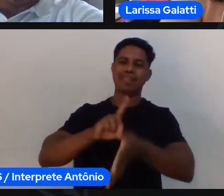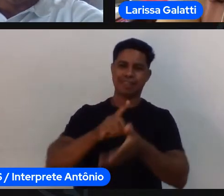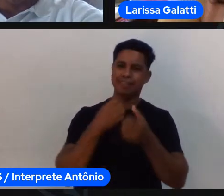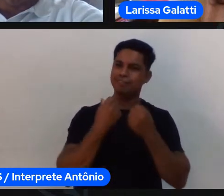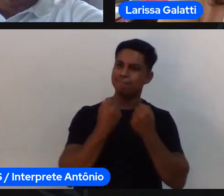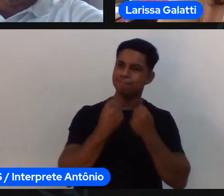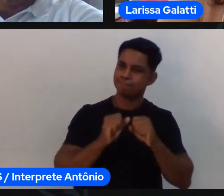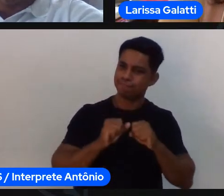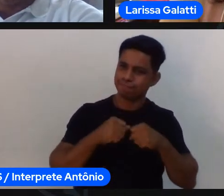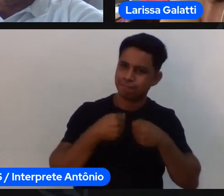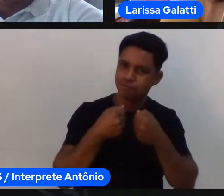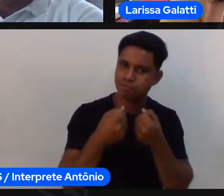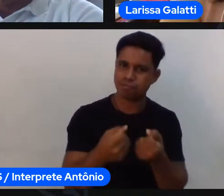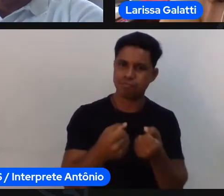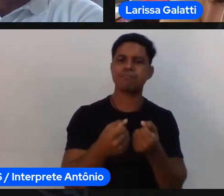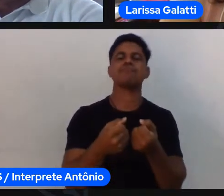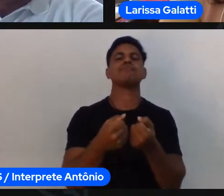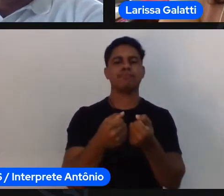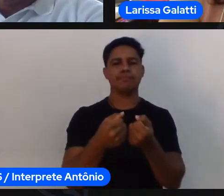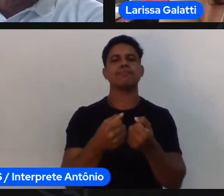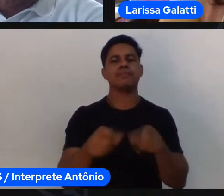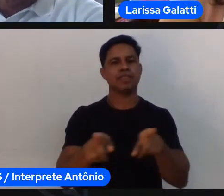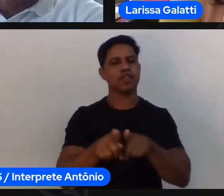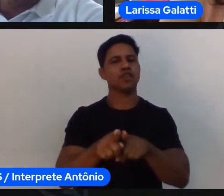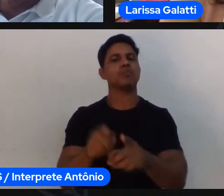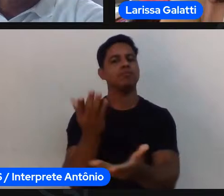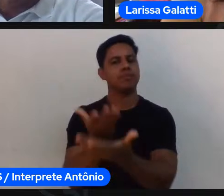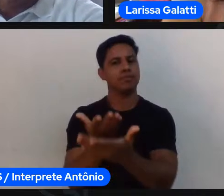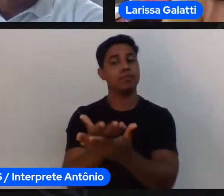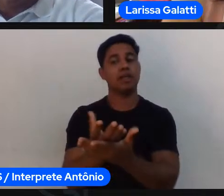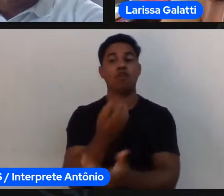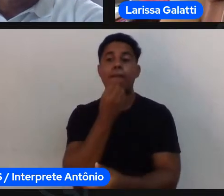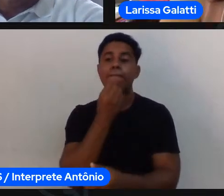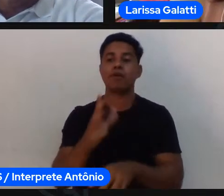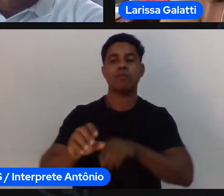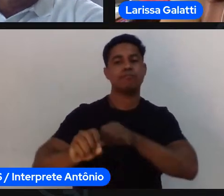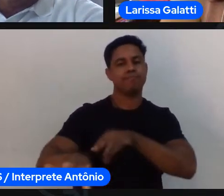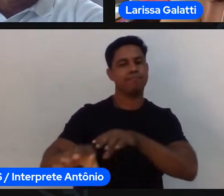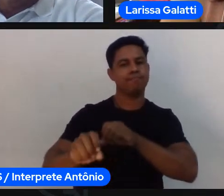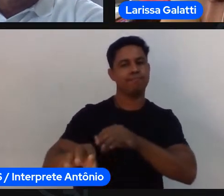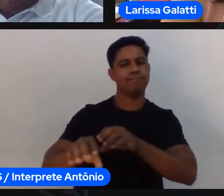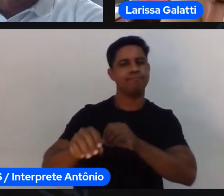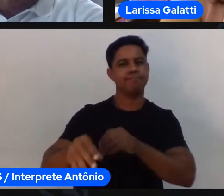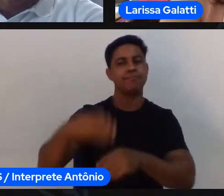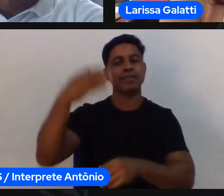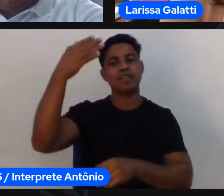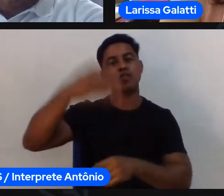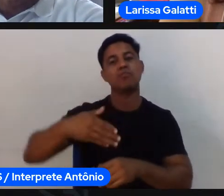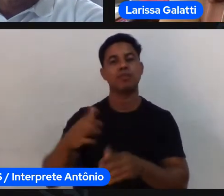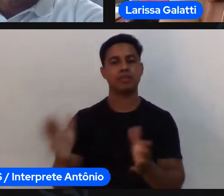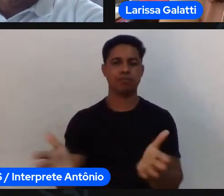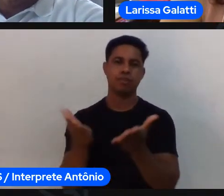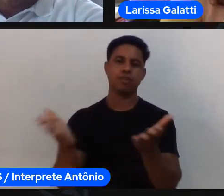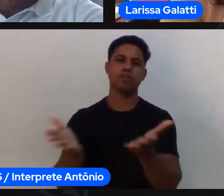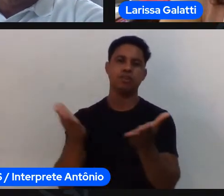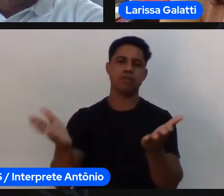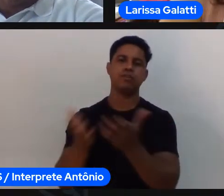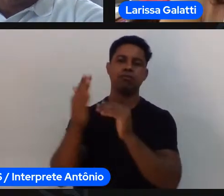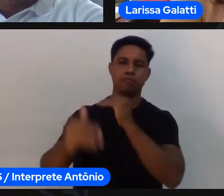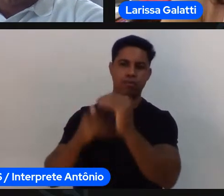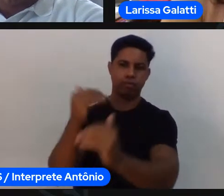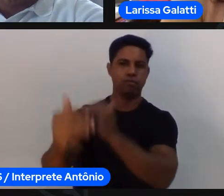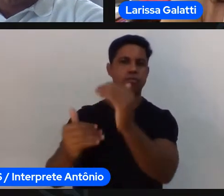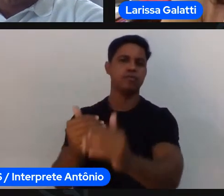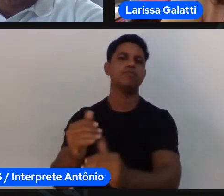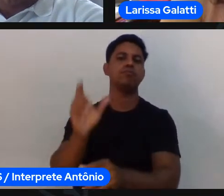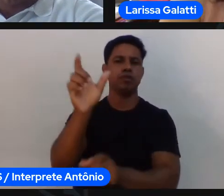a partir das evidências científicas eu tenho bastante convicção e aí eu não tô eu não tô falando o que eu acho né também a partir de evidências